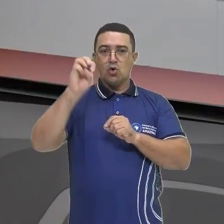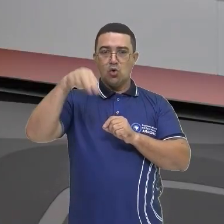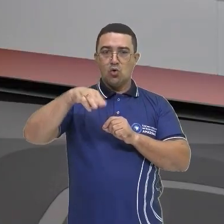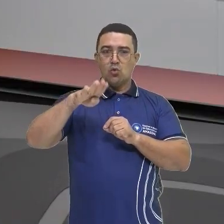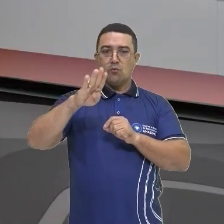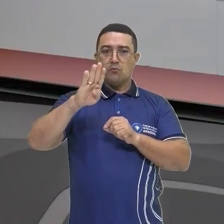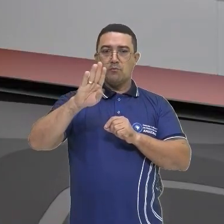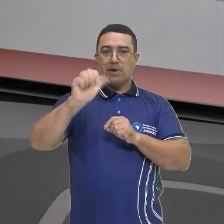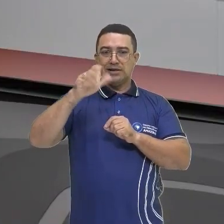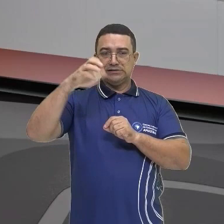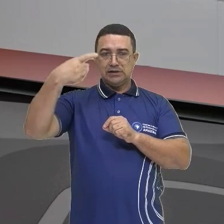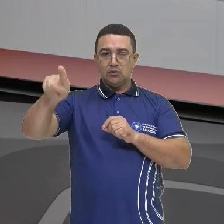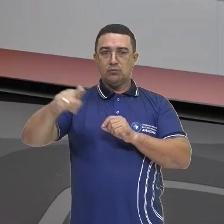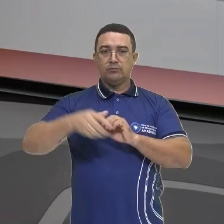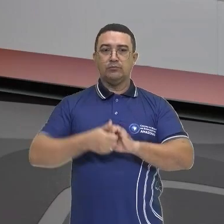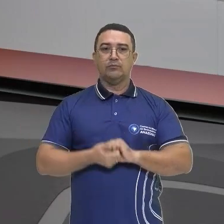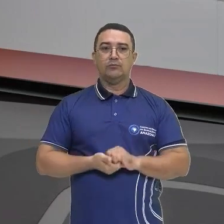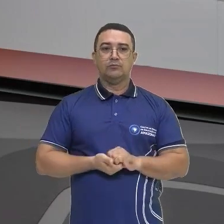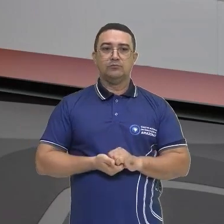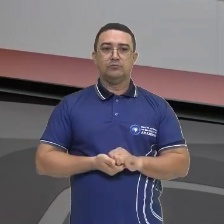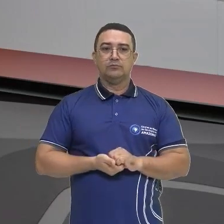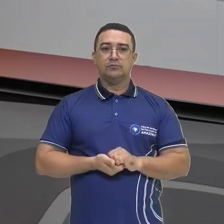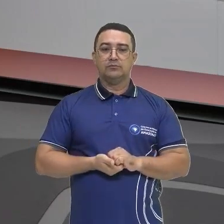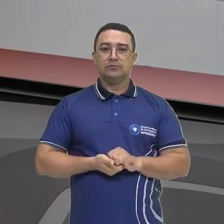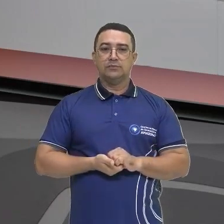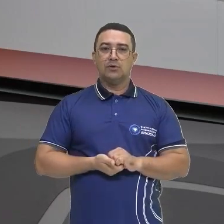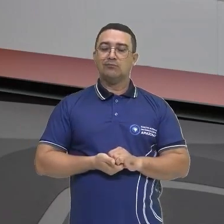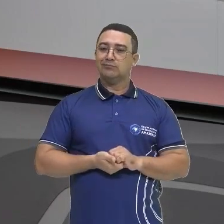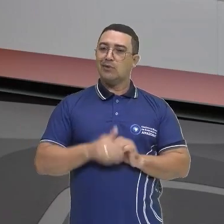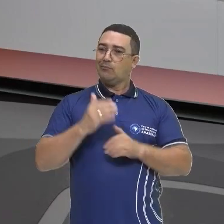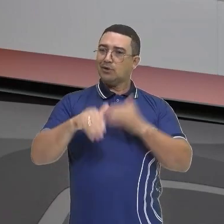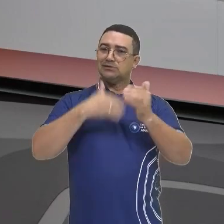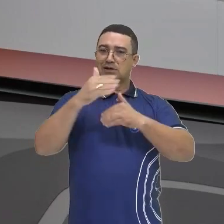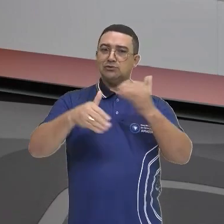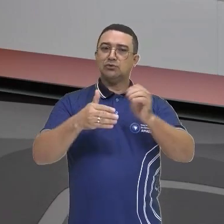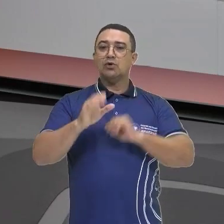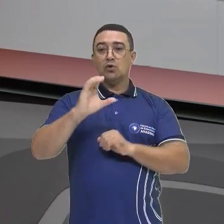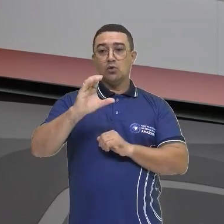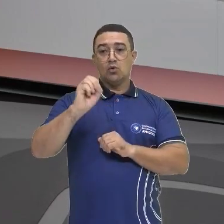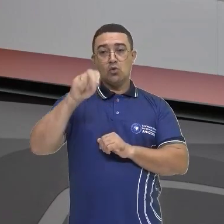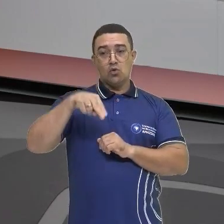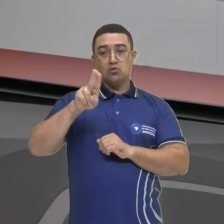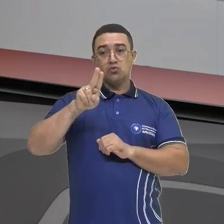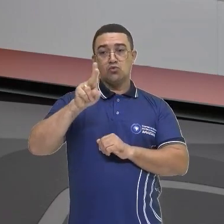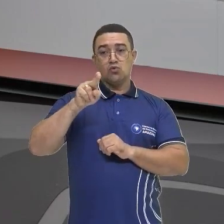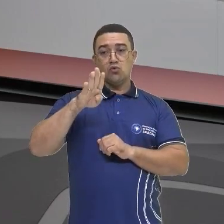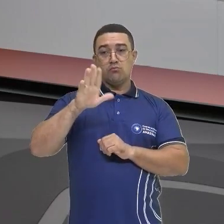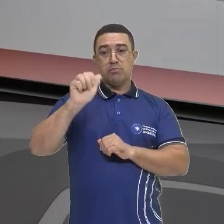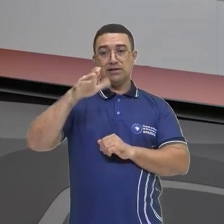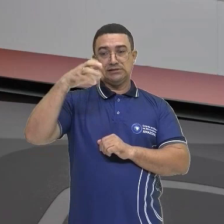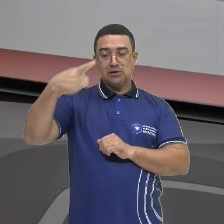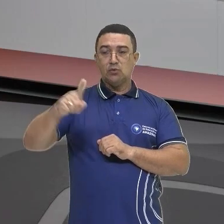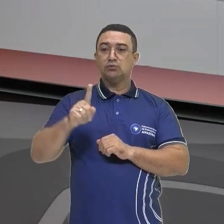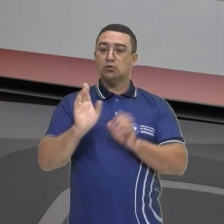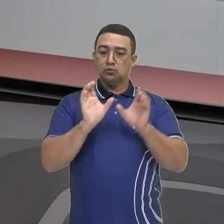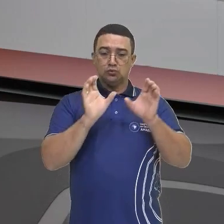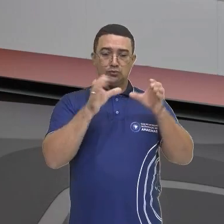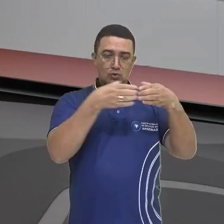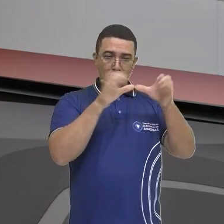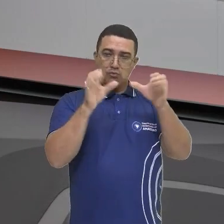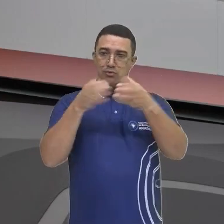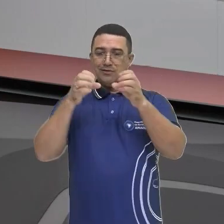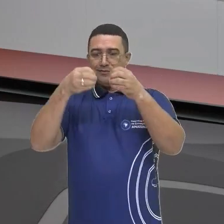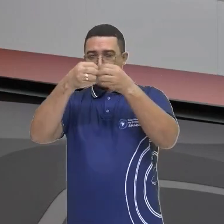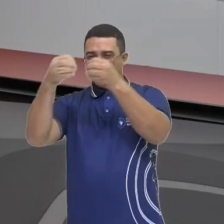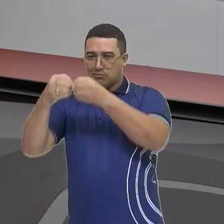estar tão próximas que elas vão acabar ali se unindo em uma determinada atividade econômica, e